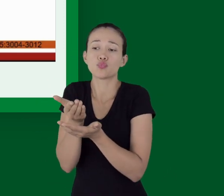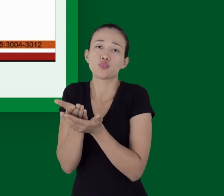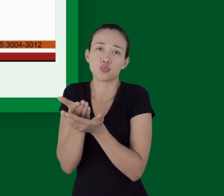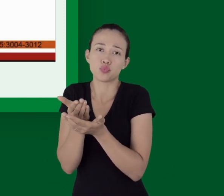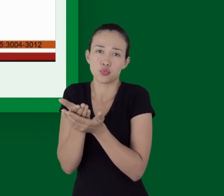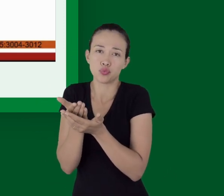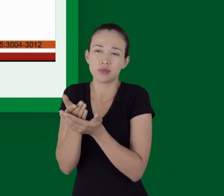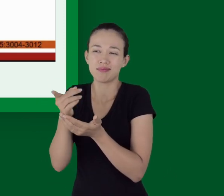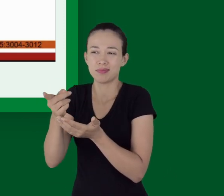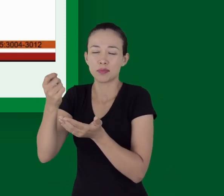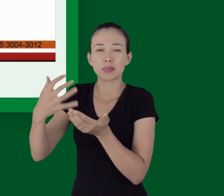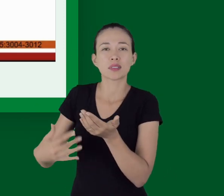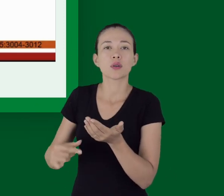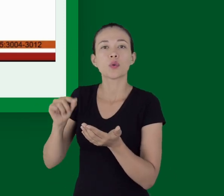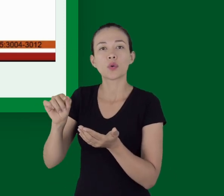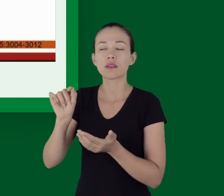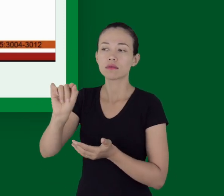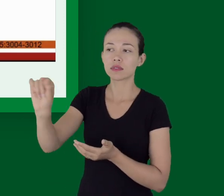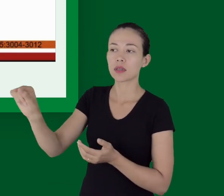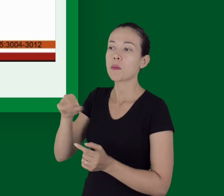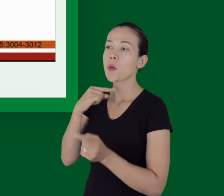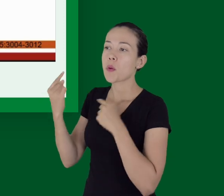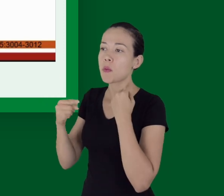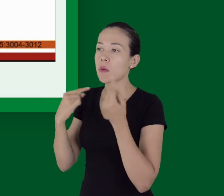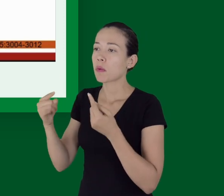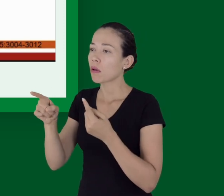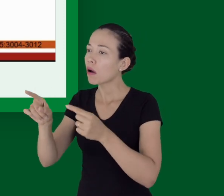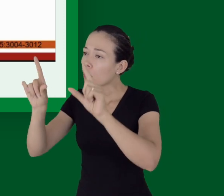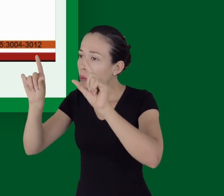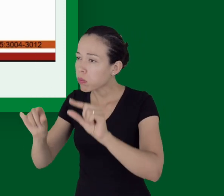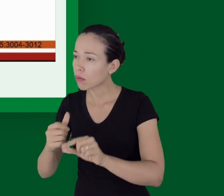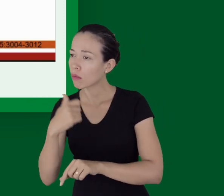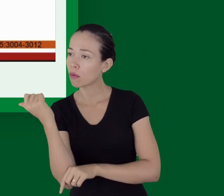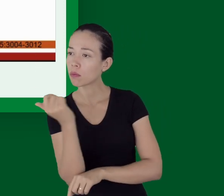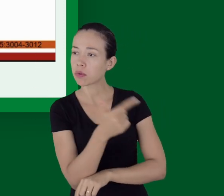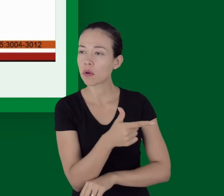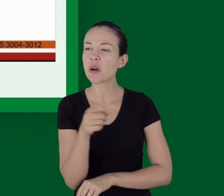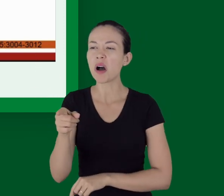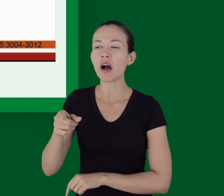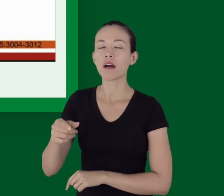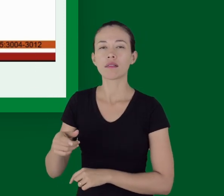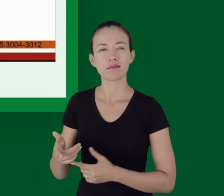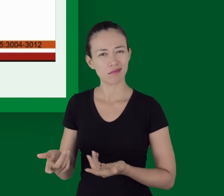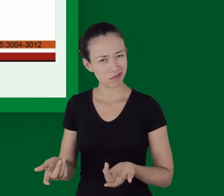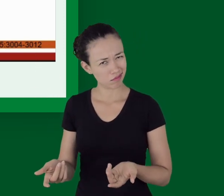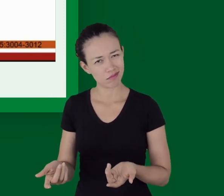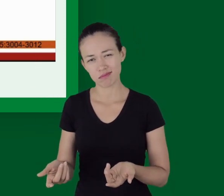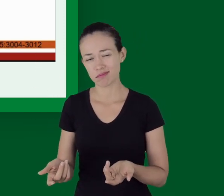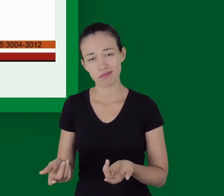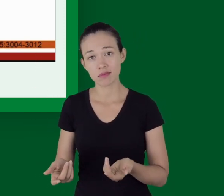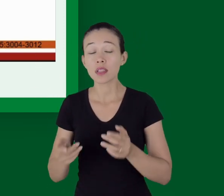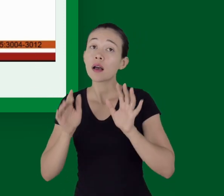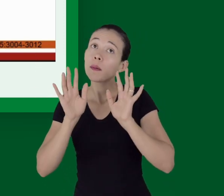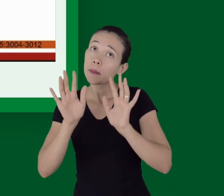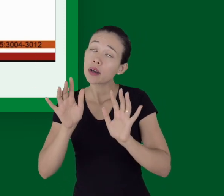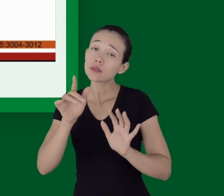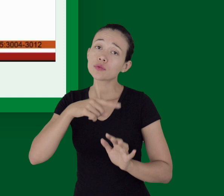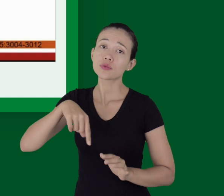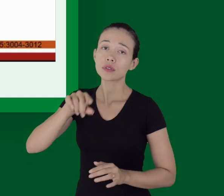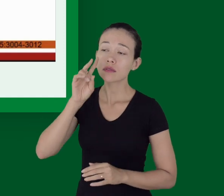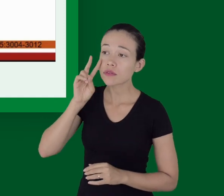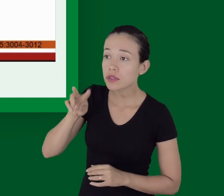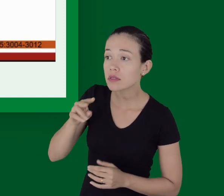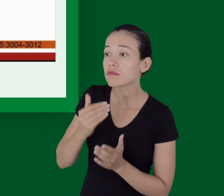mortalidade, superioridade dos dispositivos mecânicos para a massagem manual. Porém, é bom a gente